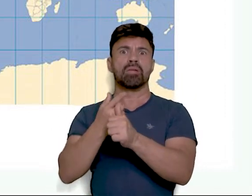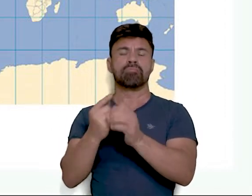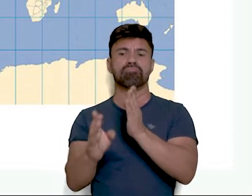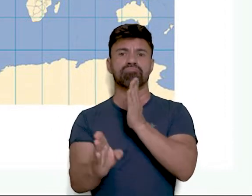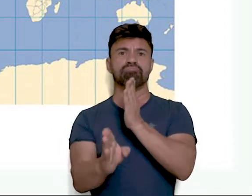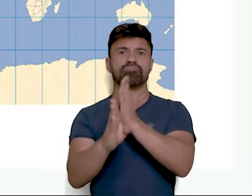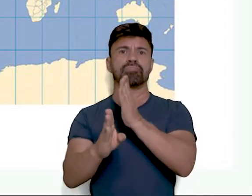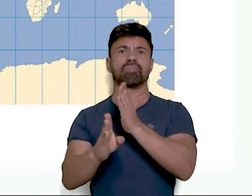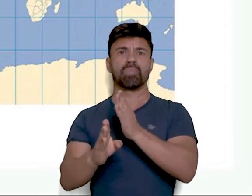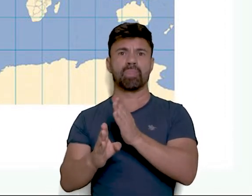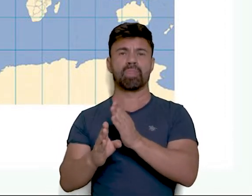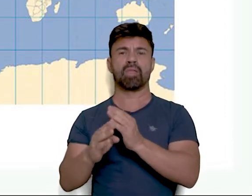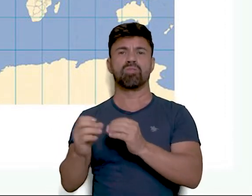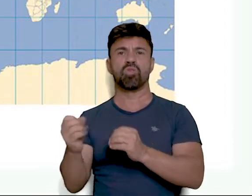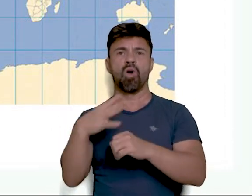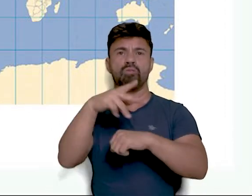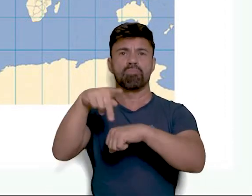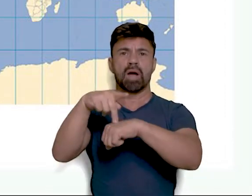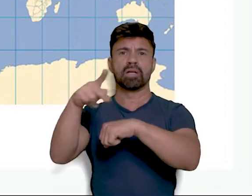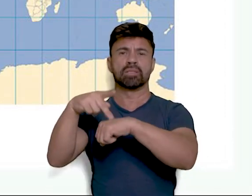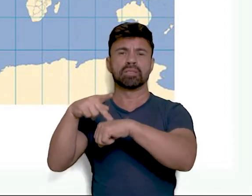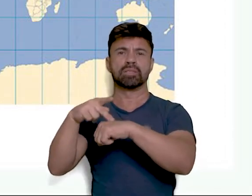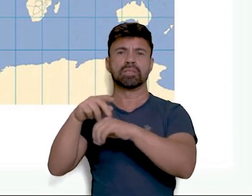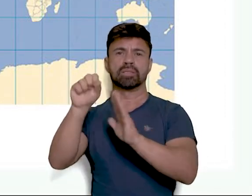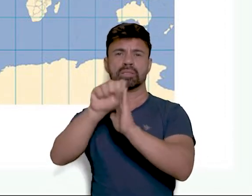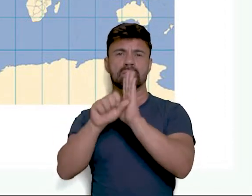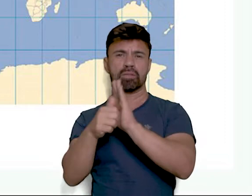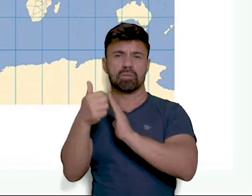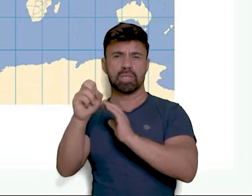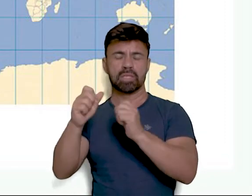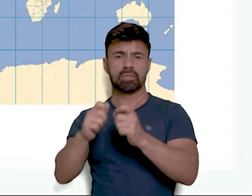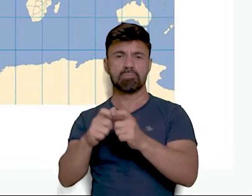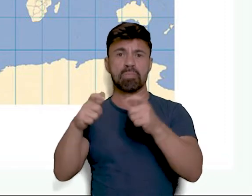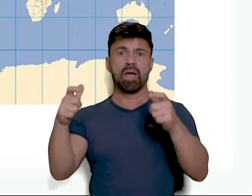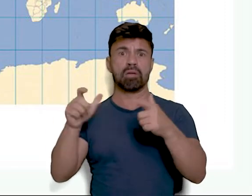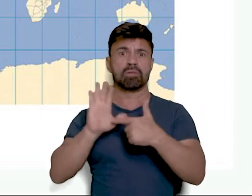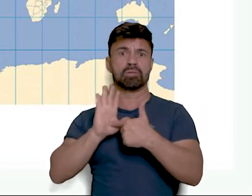dos novos países do século XV, são maiores.